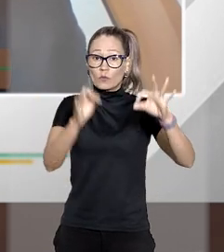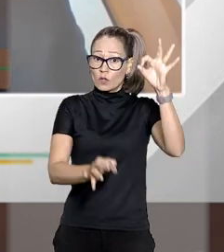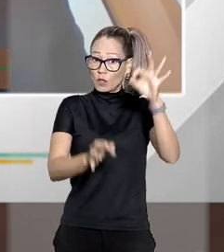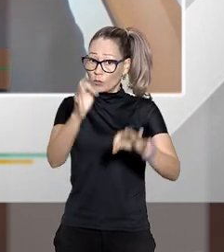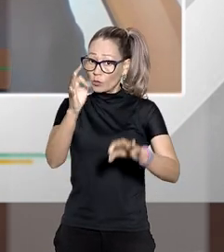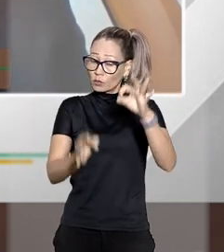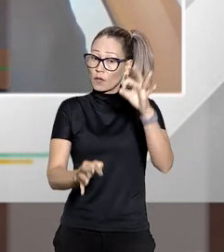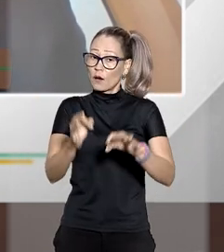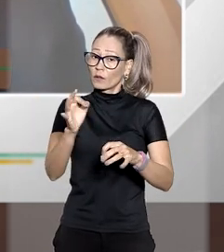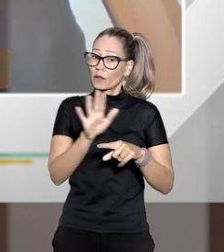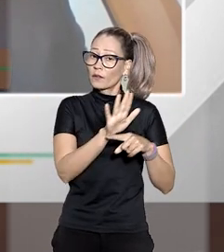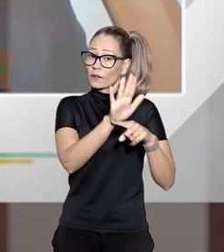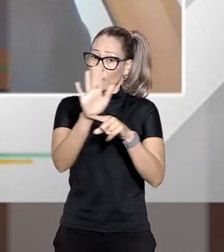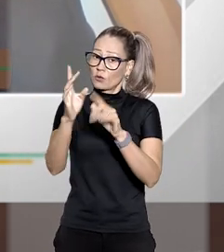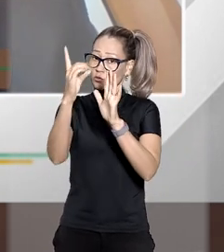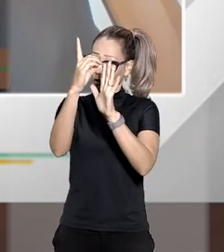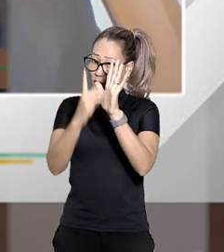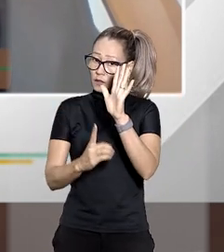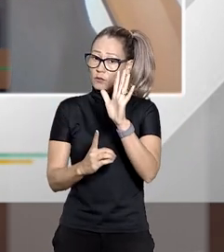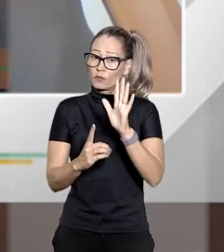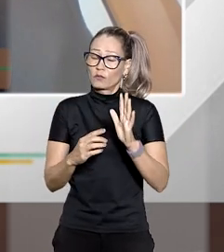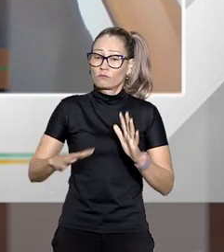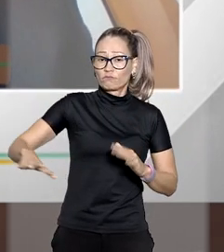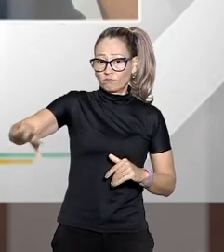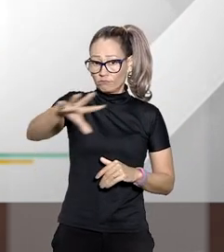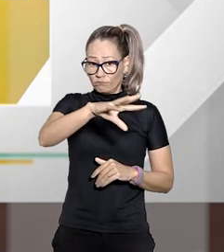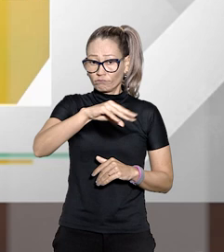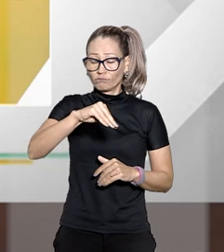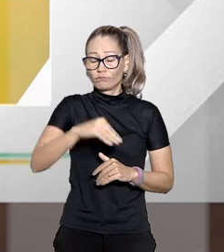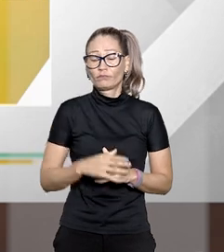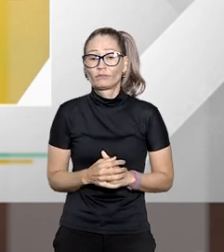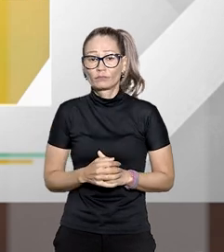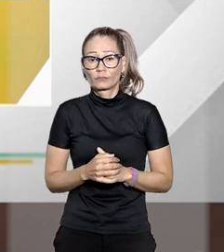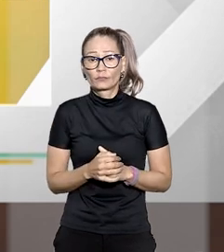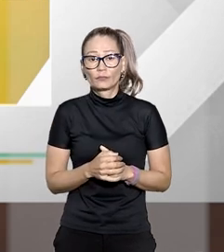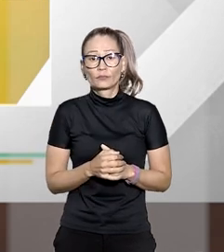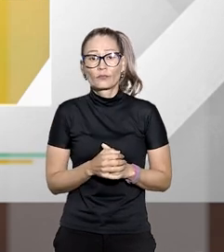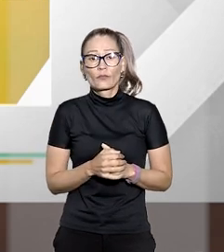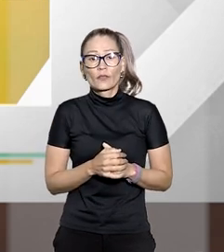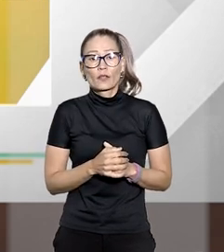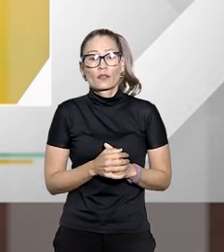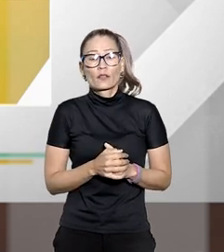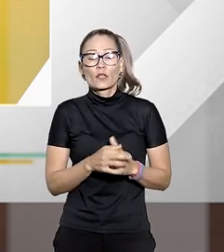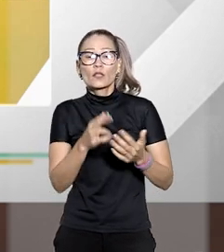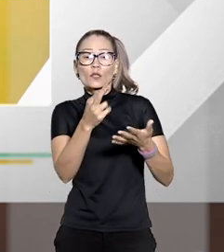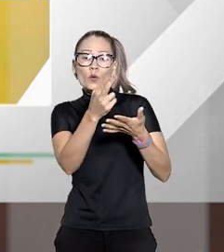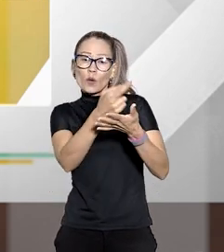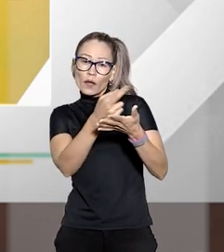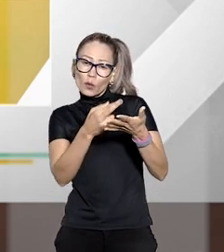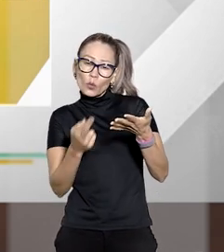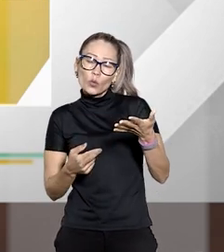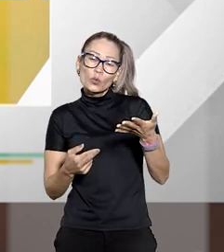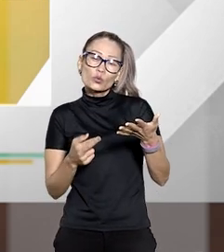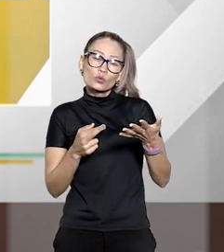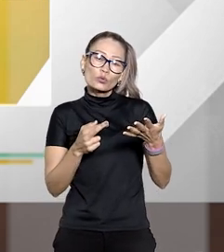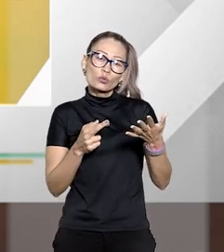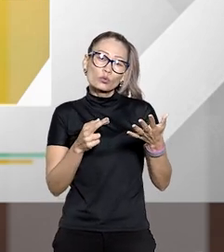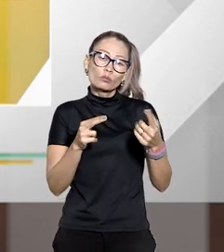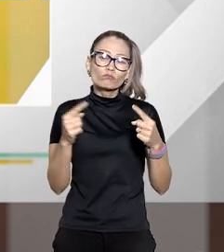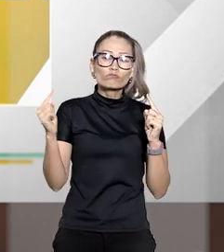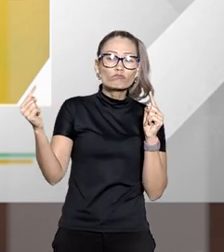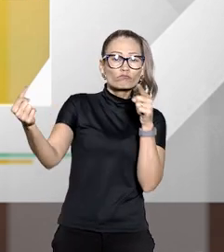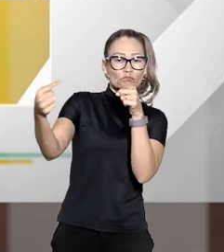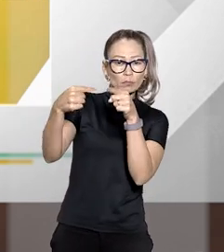termos de interpretação do direito infraconstitucional doutor Fábio e no caso de recurso dirigido às turmas